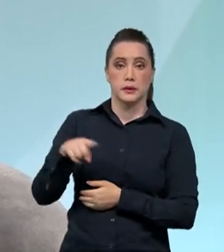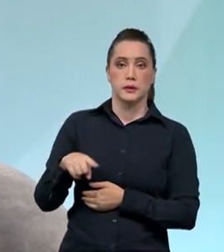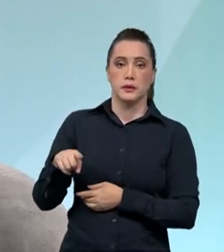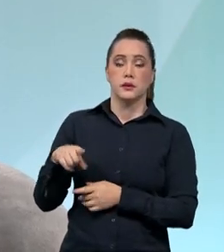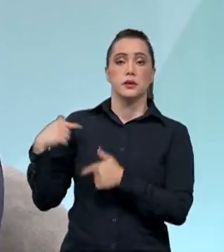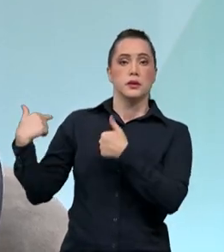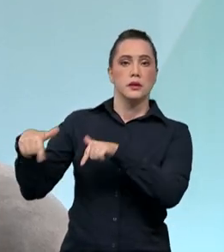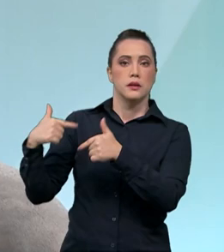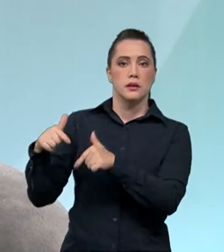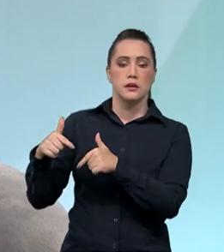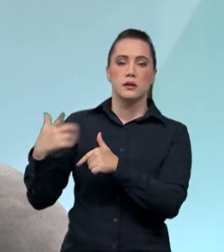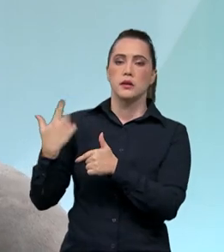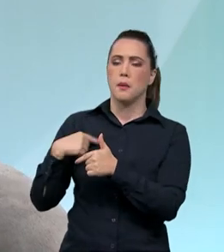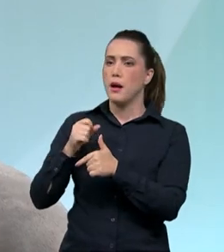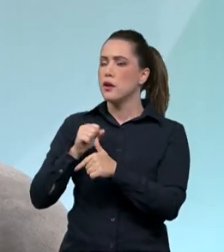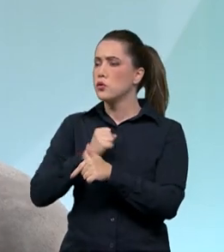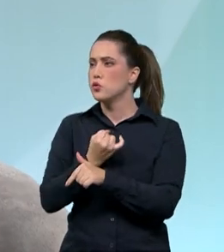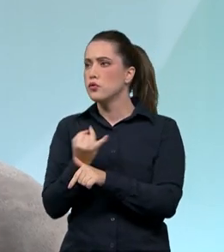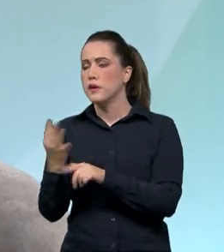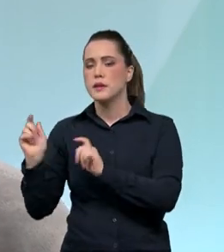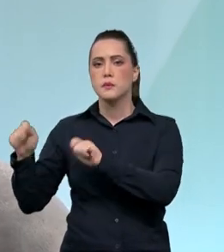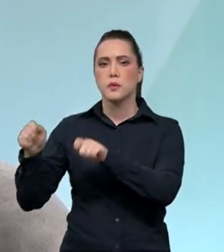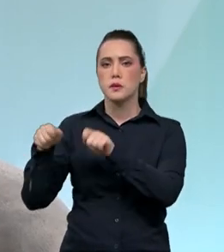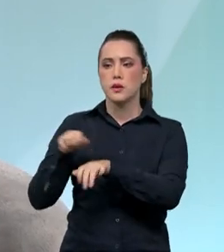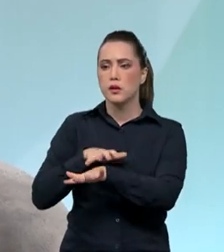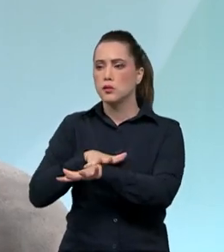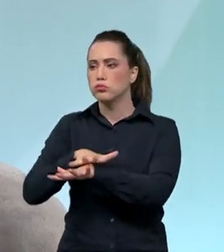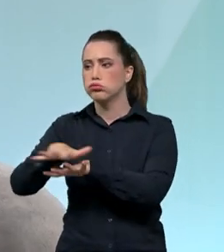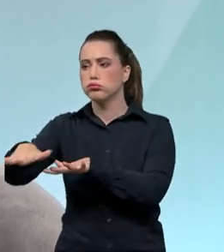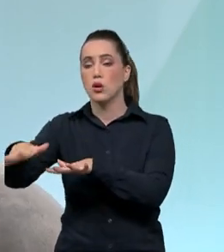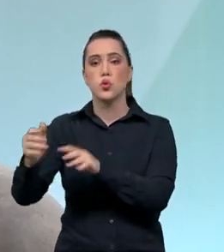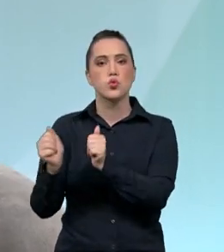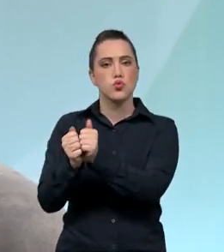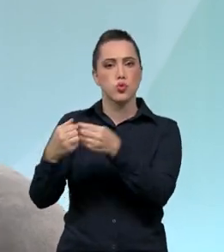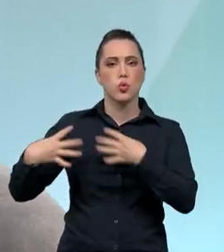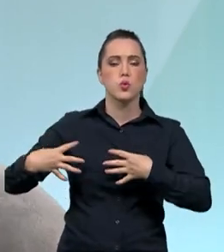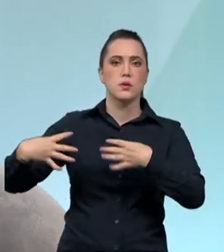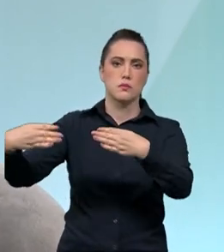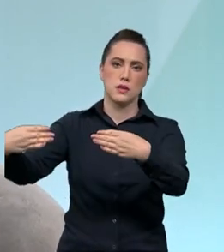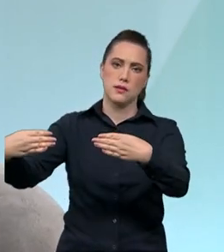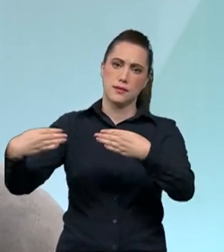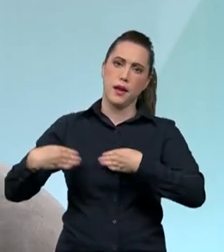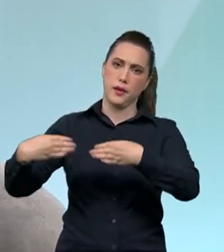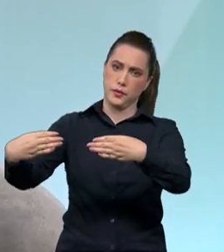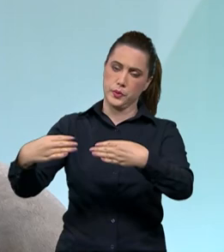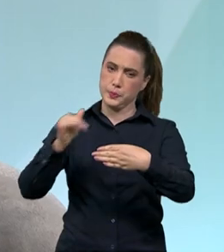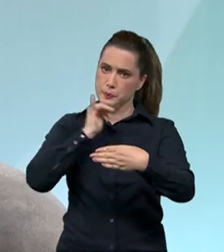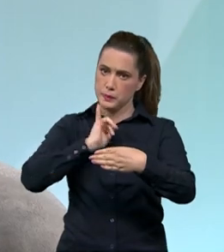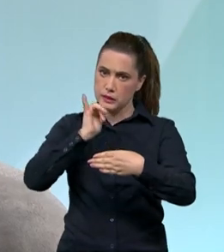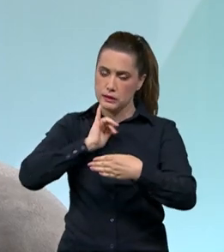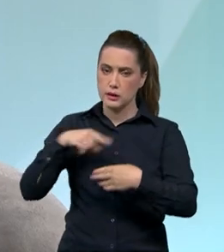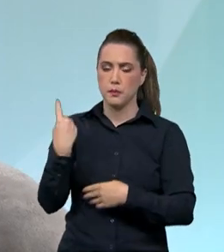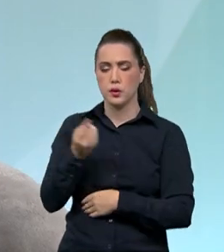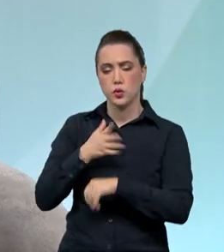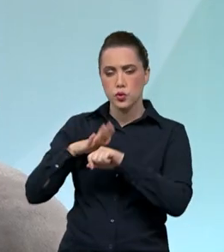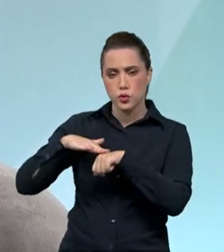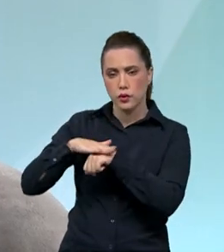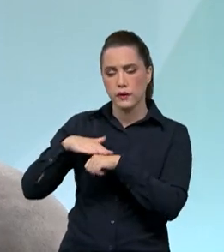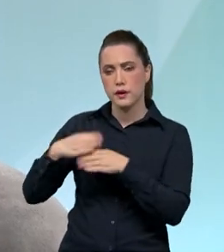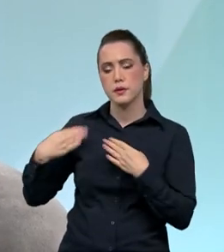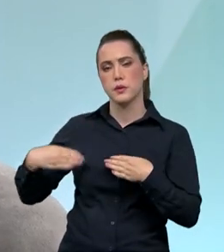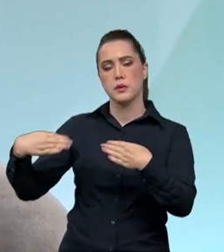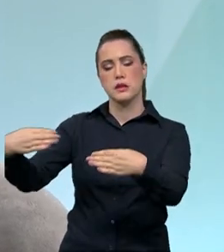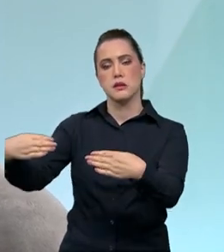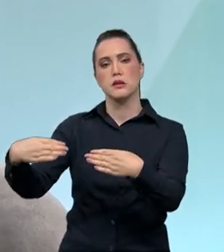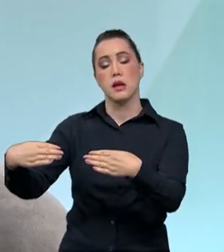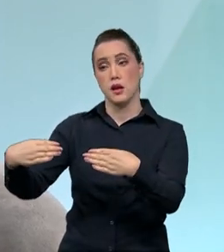um trabalho transversal entre os ministérios. Então, nós conversamos muito com o Ministério do Meio Ambiente, por exemplo,